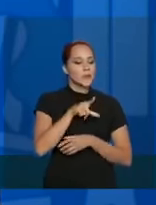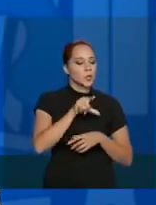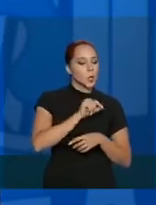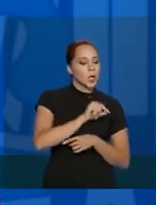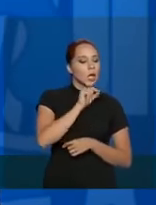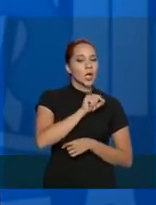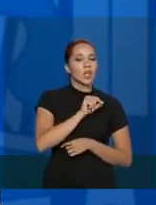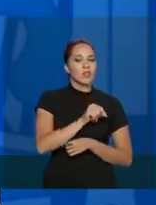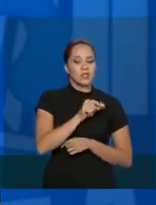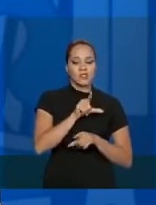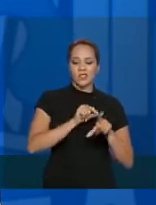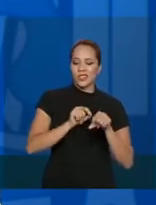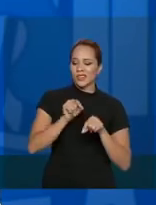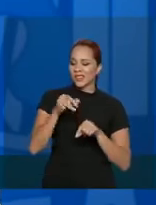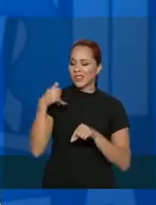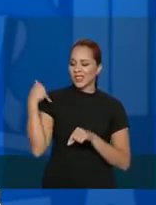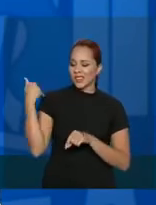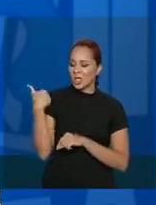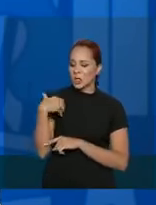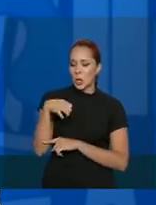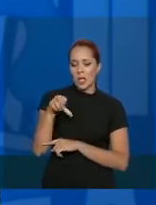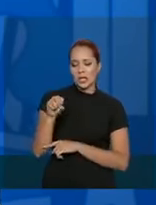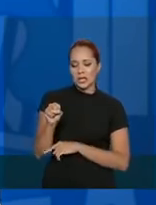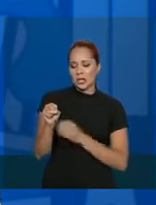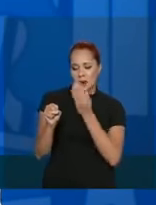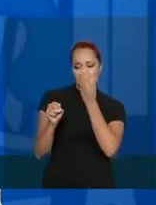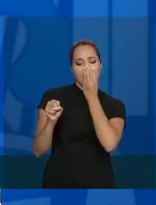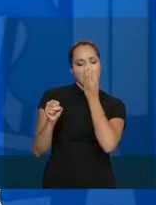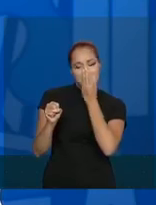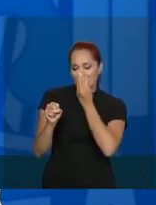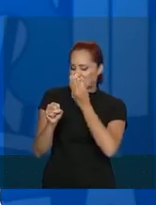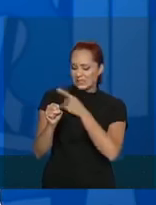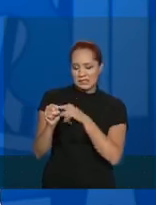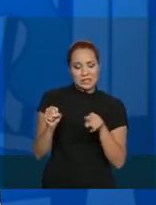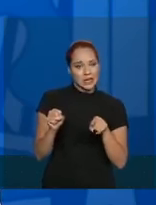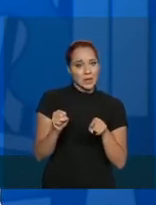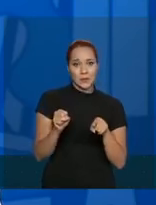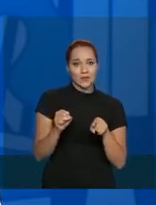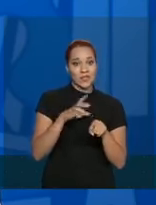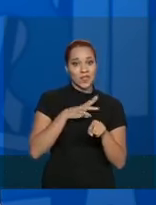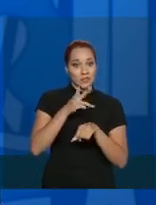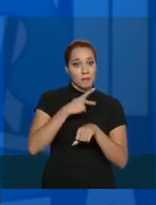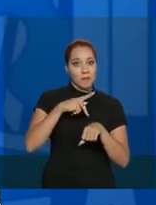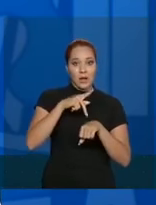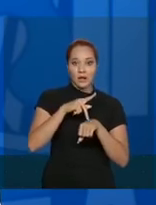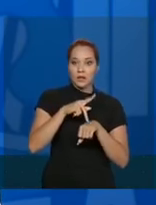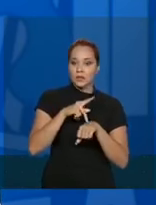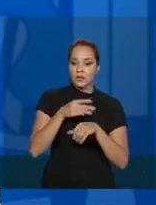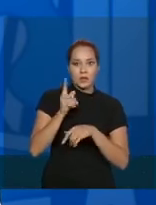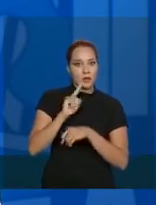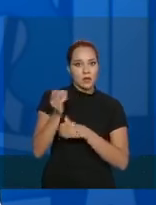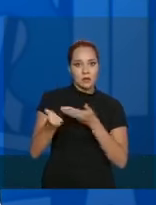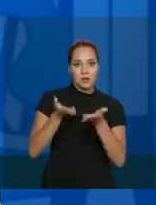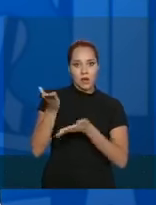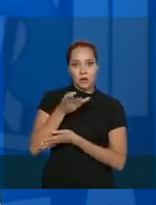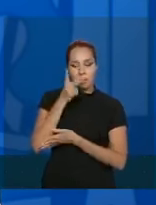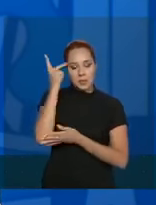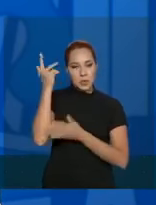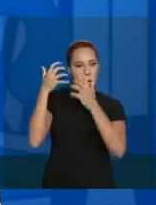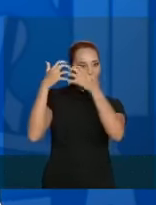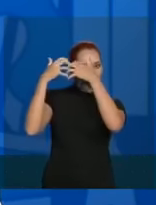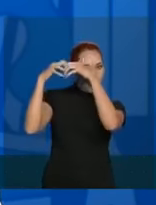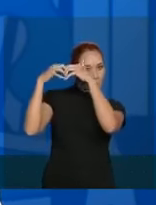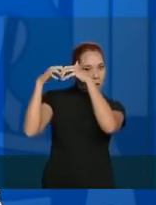vai, quem tem mais de 80 anos não vai para o respirador, não vamos, teve países que não tratam pessoas com paralisia cerebral.